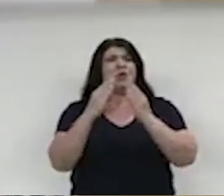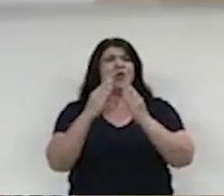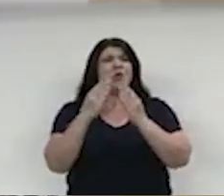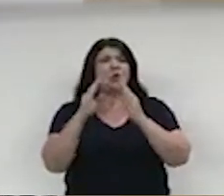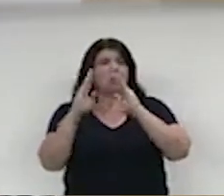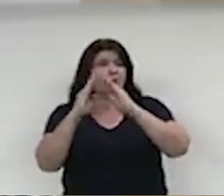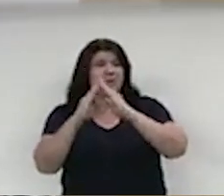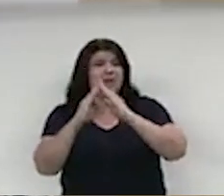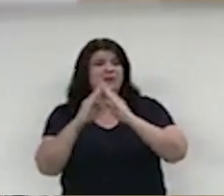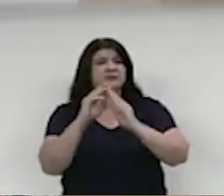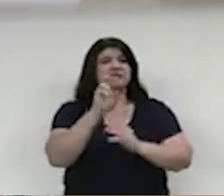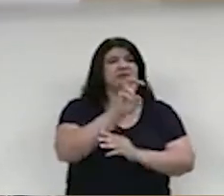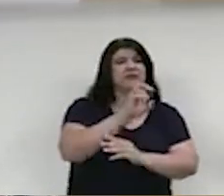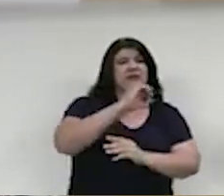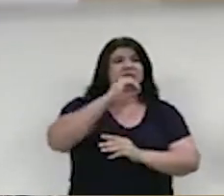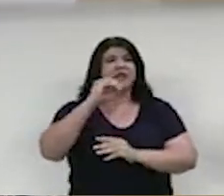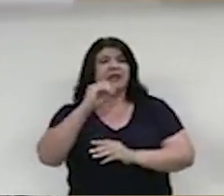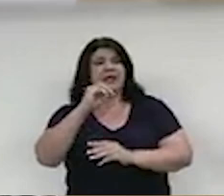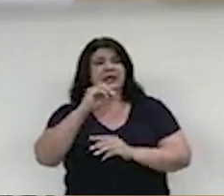quadrados.